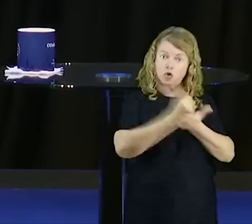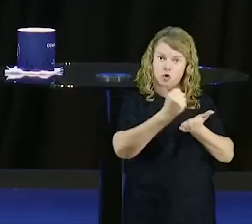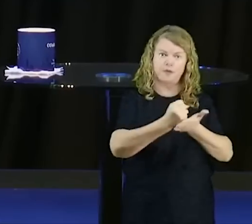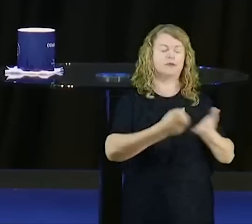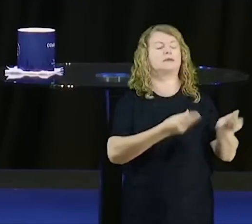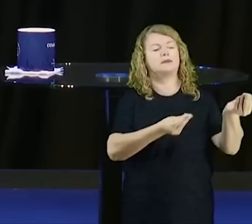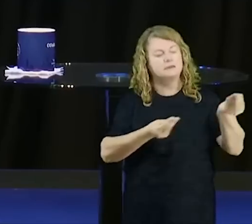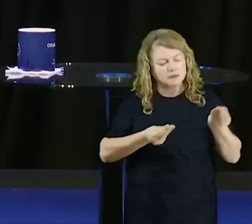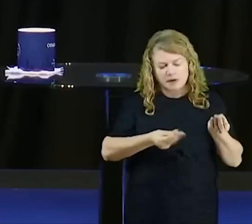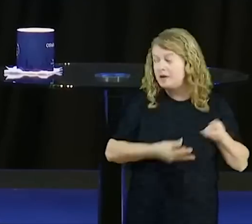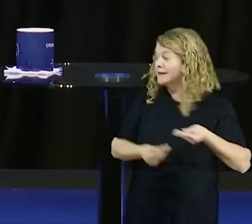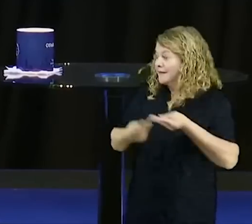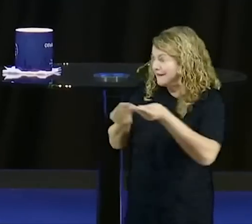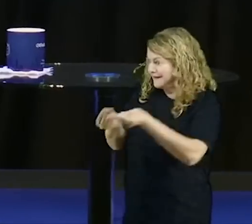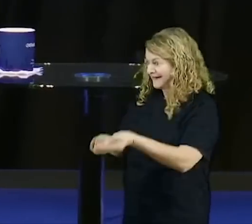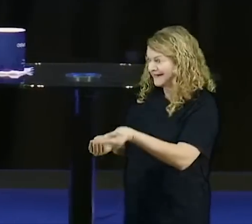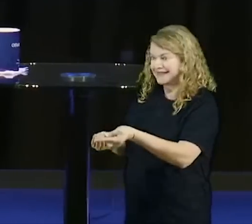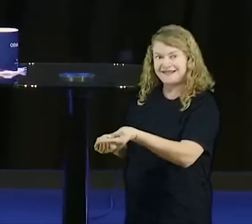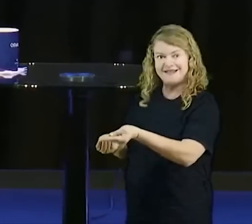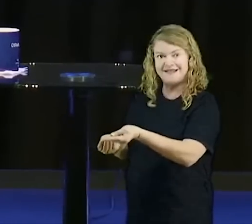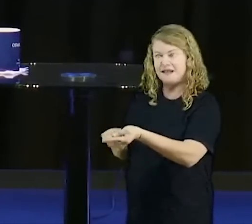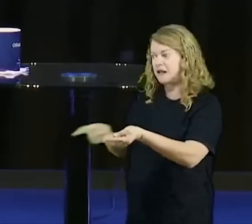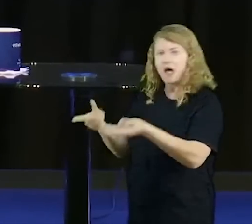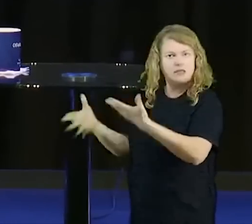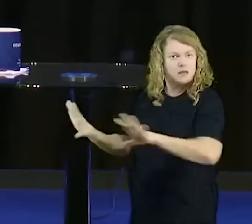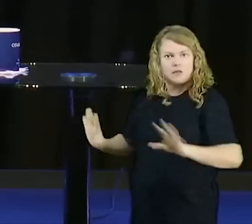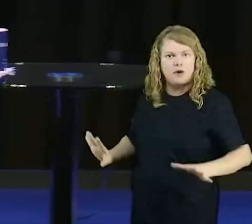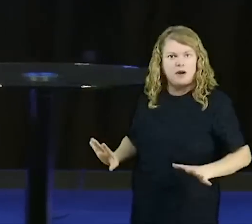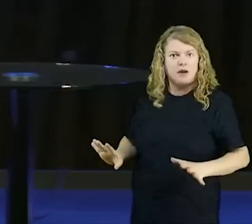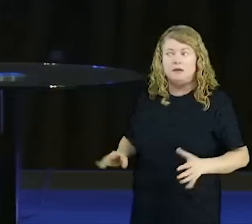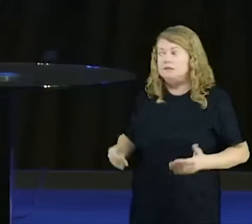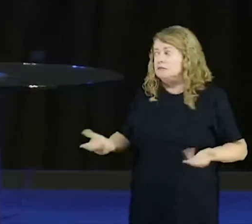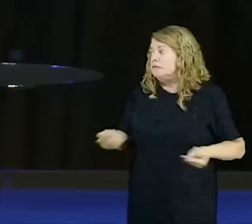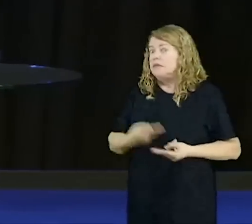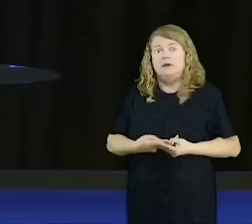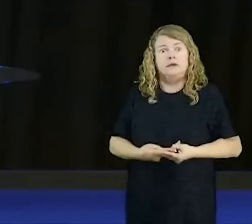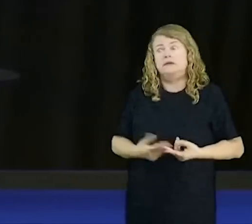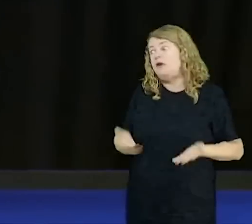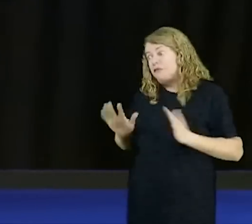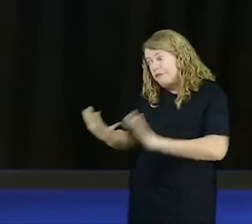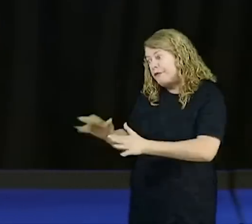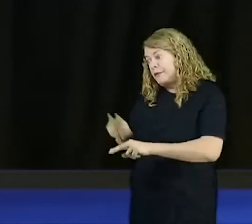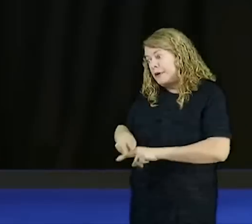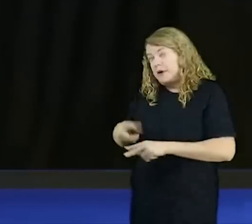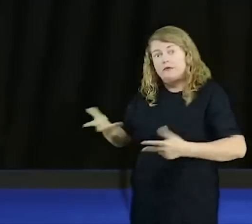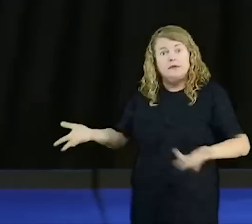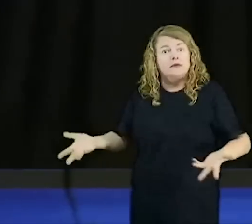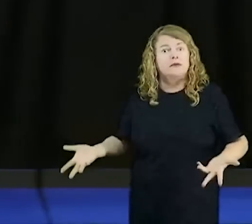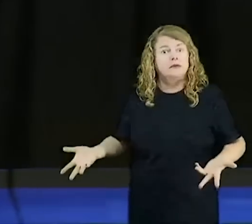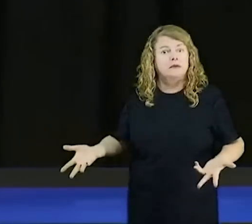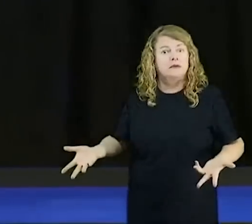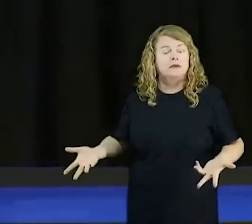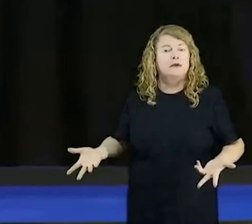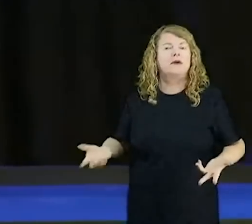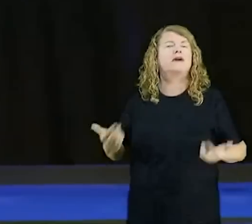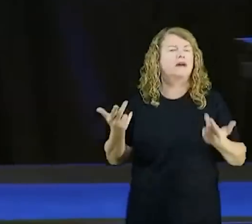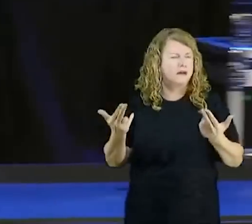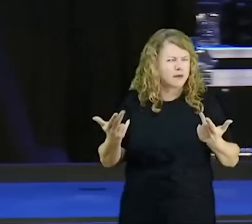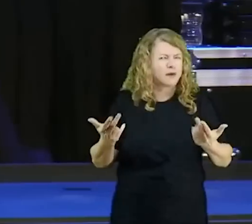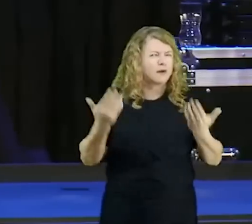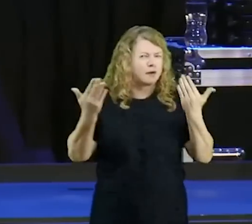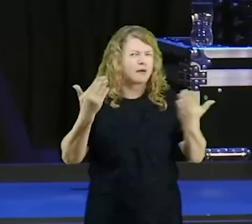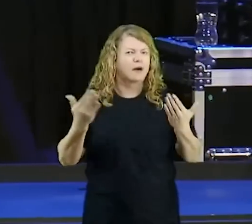ele vai ficar lá para dentro, para sempre, dentro da cadeia, tem gente, escutem isso, que ama o pecado, ama,